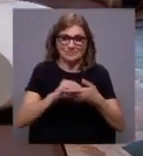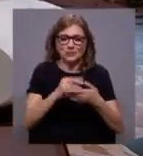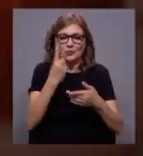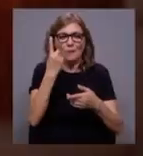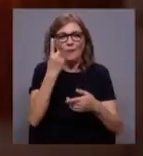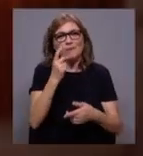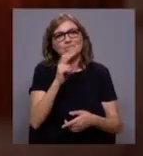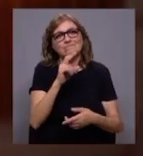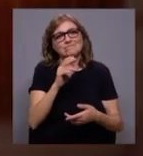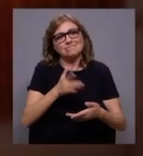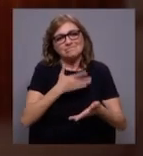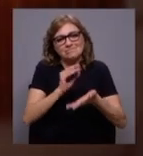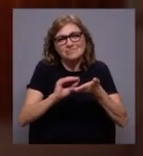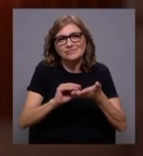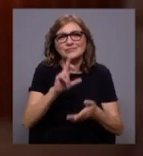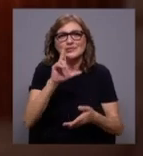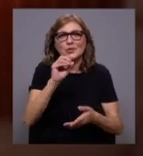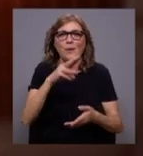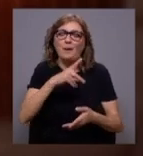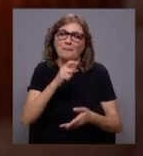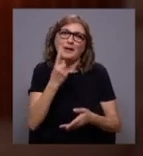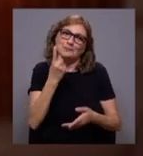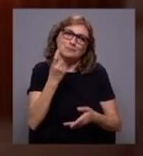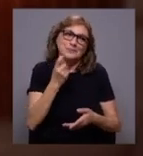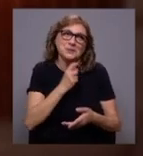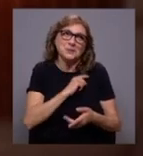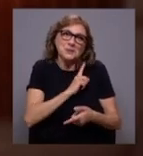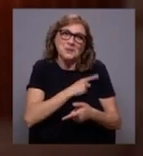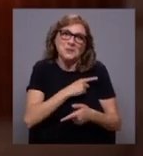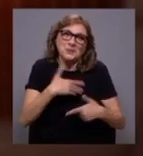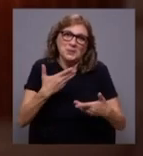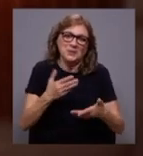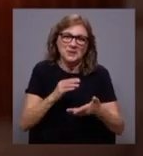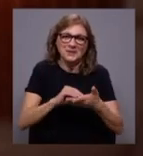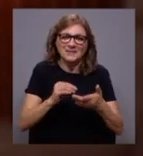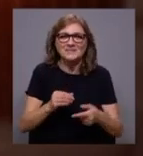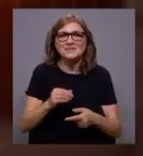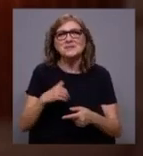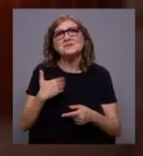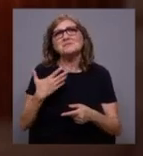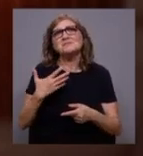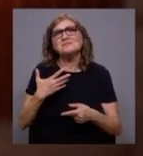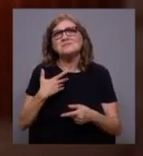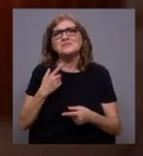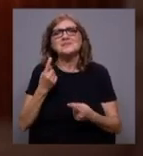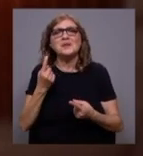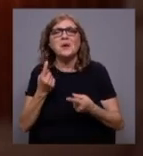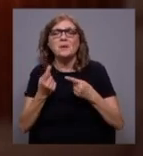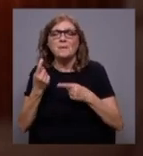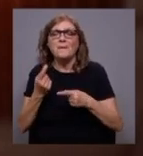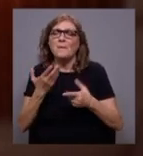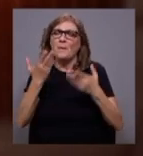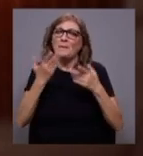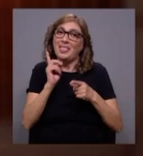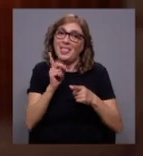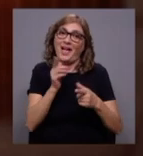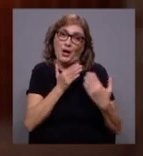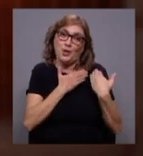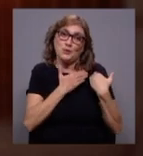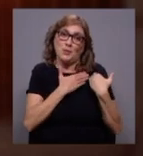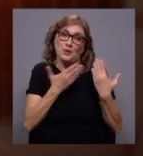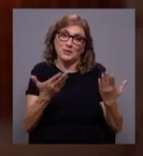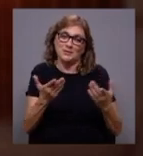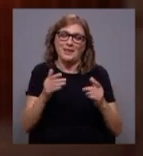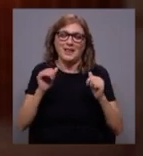romance, por um lado foi uma ousadia, que em certos momentos me trouxe o peso dessa responsabilidade,